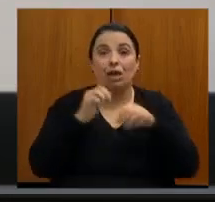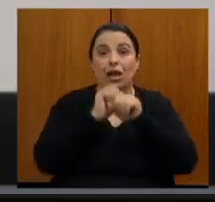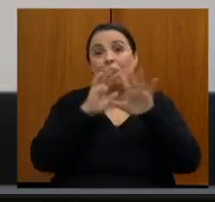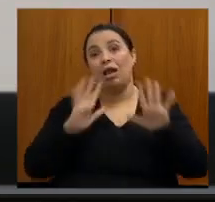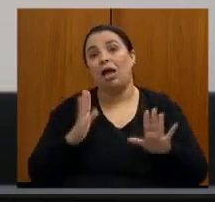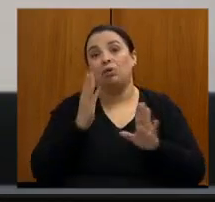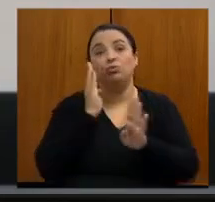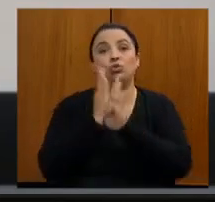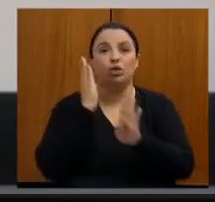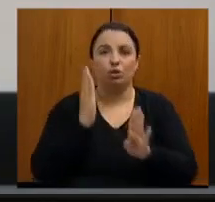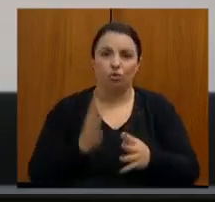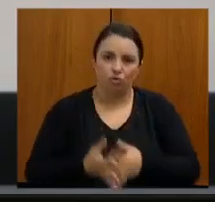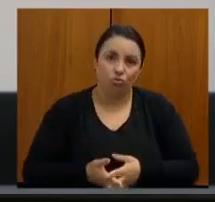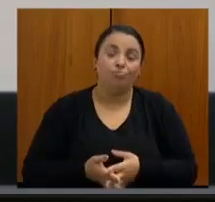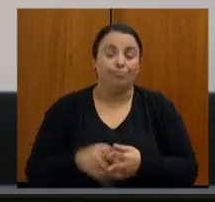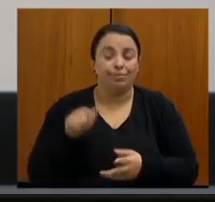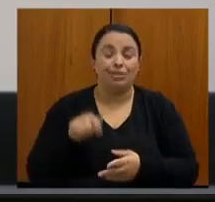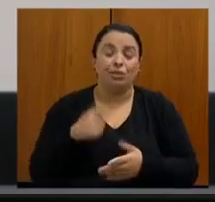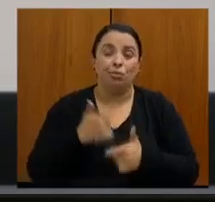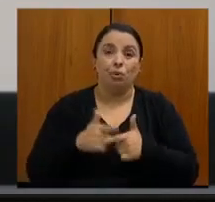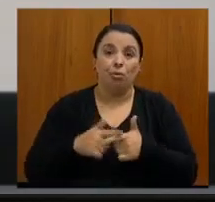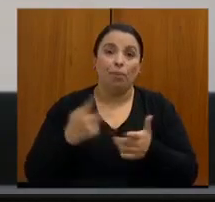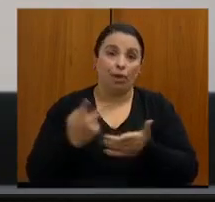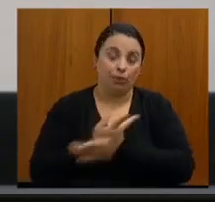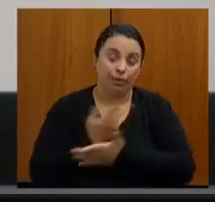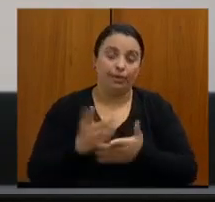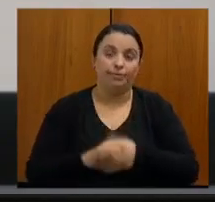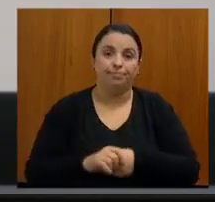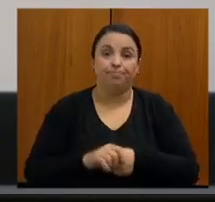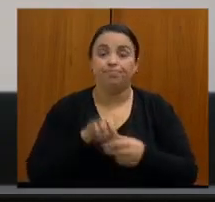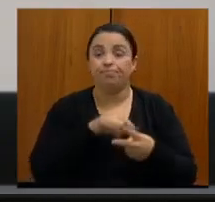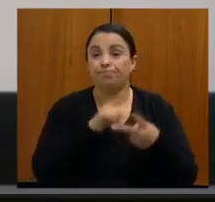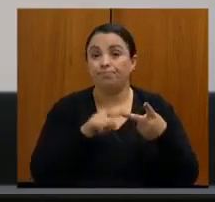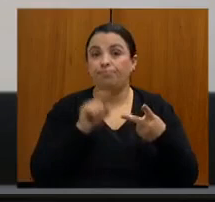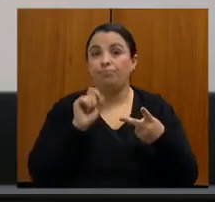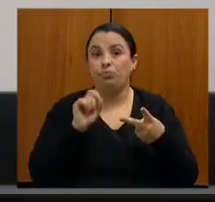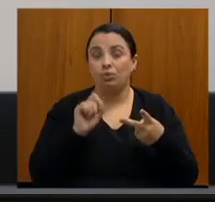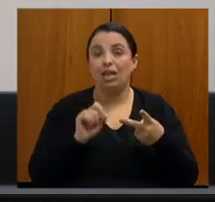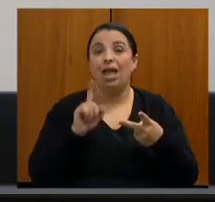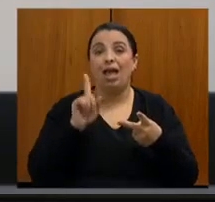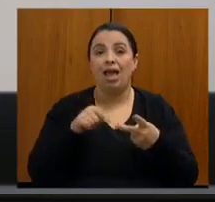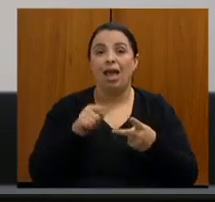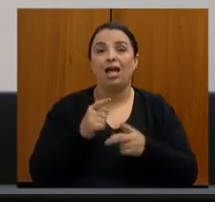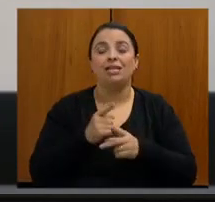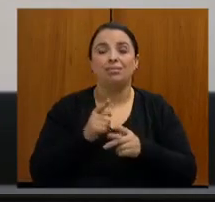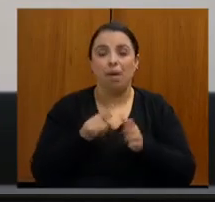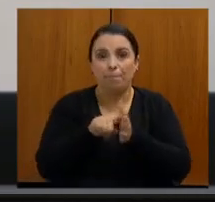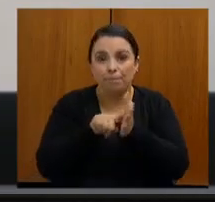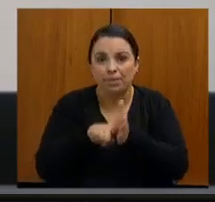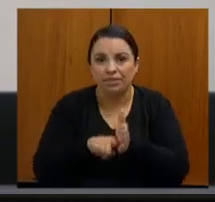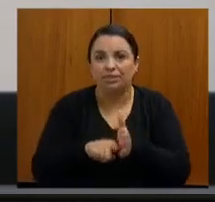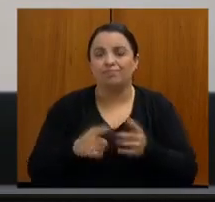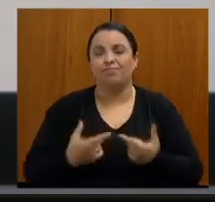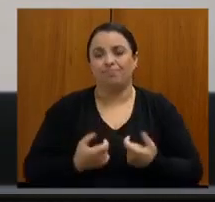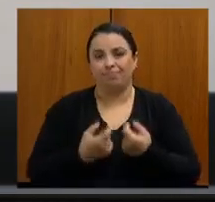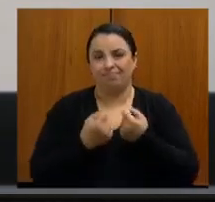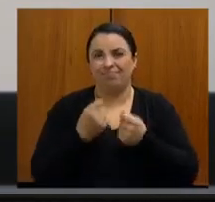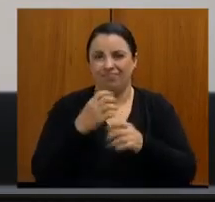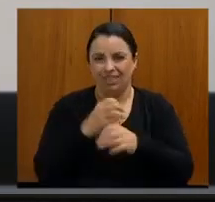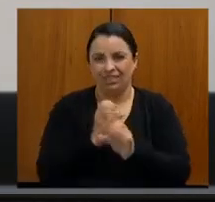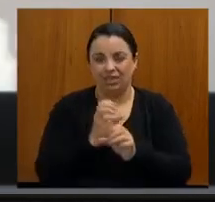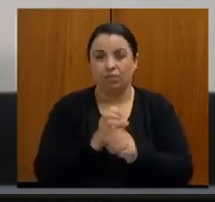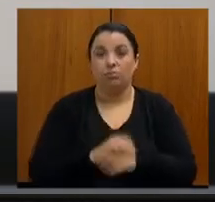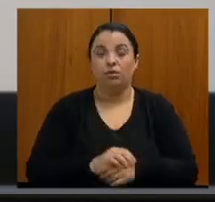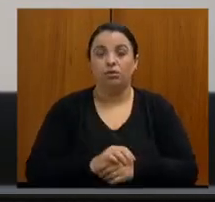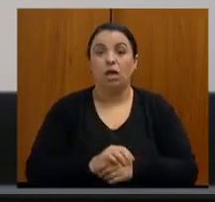uma coisa que nós vivenciamos. Uma segunda questão é as questões das biópsias. Porque hoje, o que se paga por uma